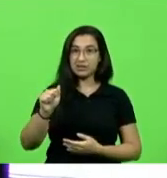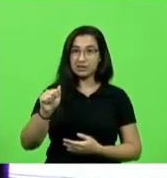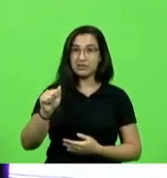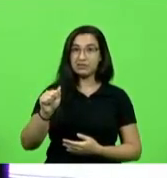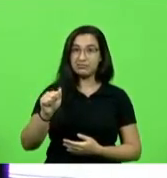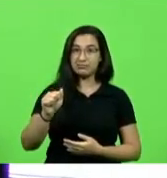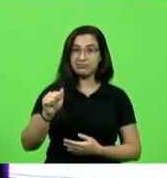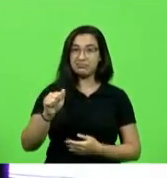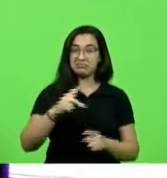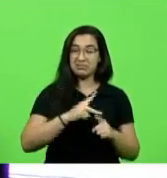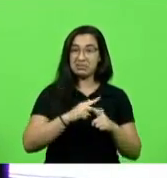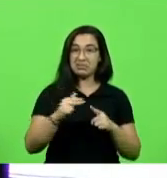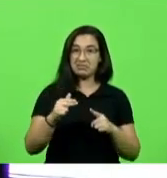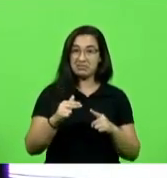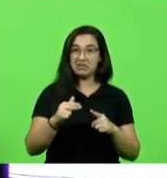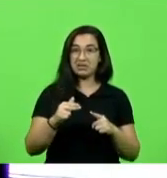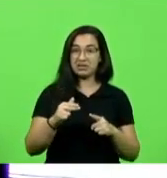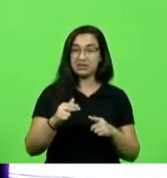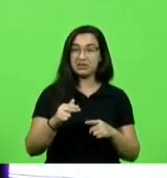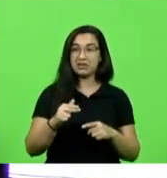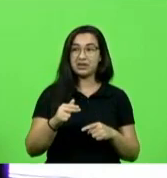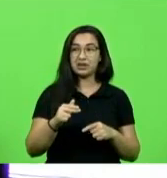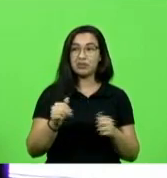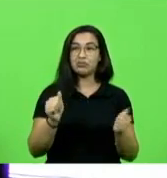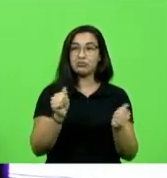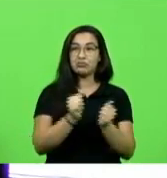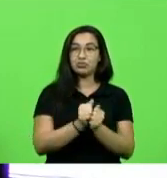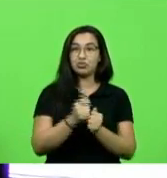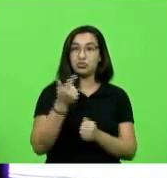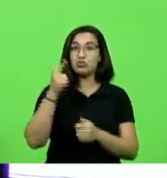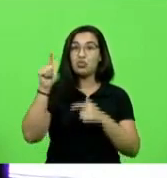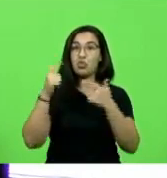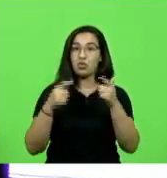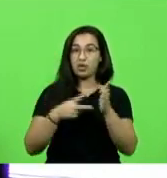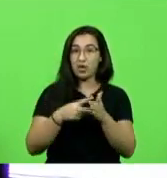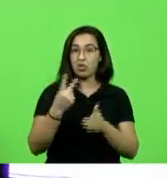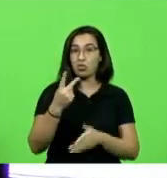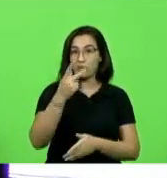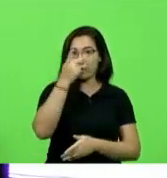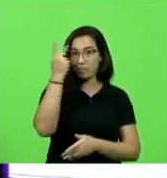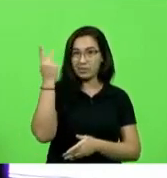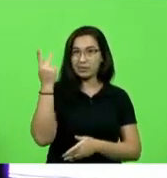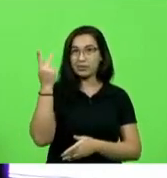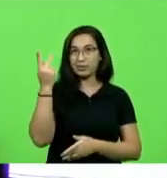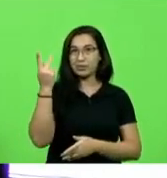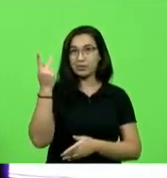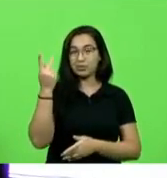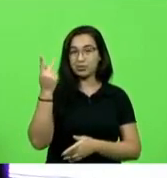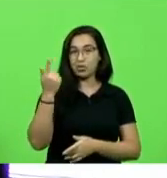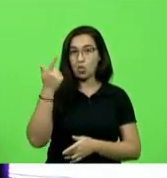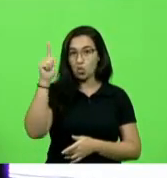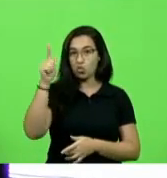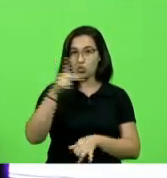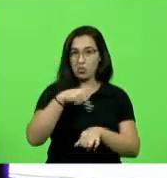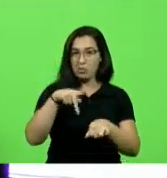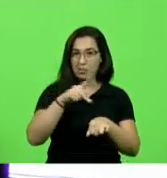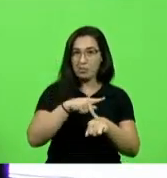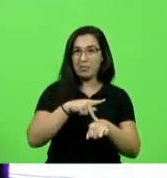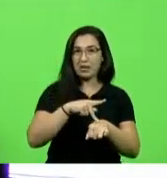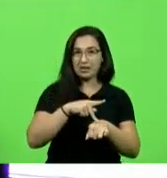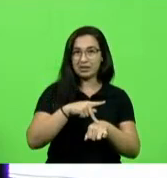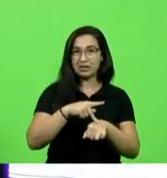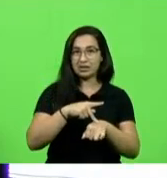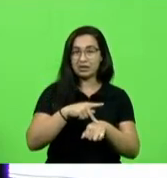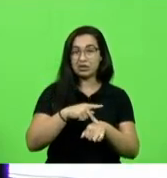norte-americana ele mas outras duas pessoas de outros países um